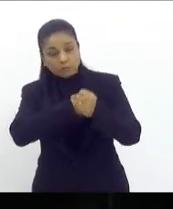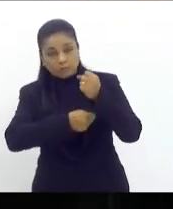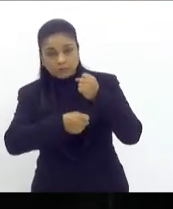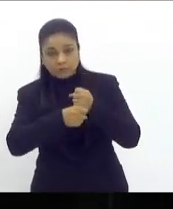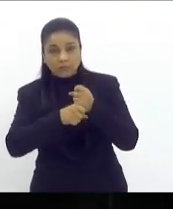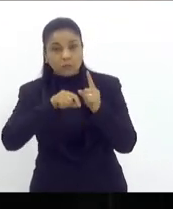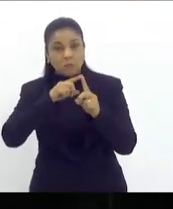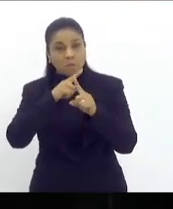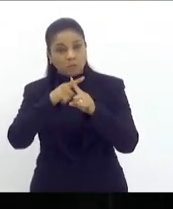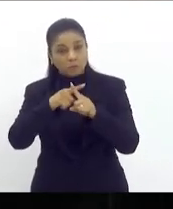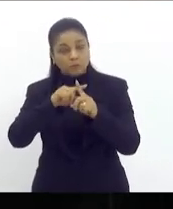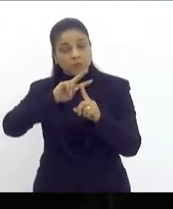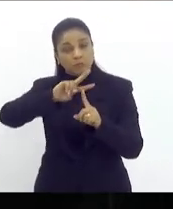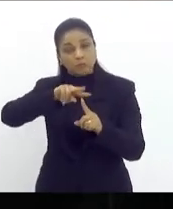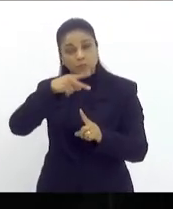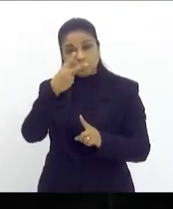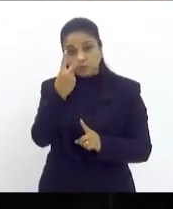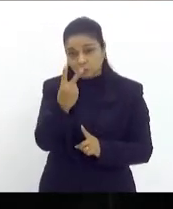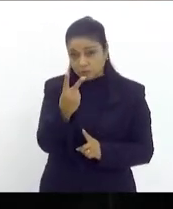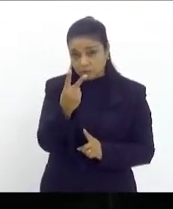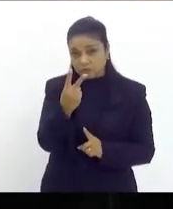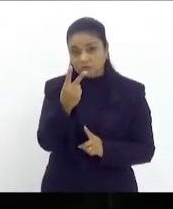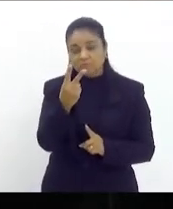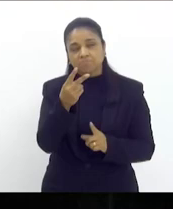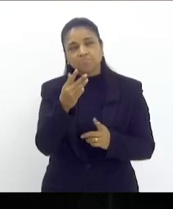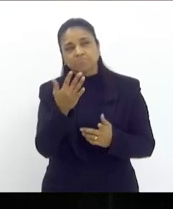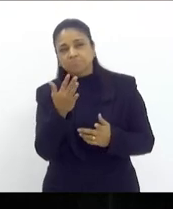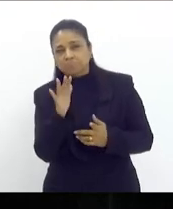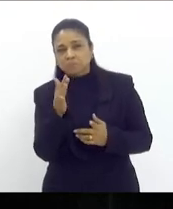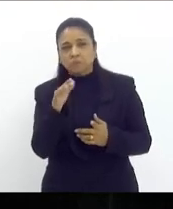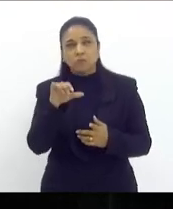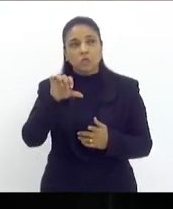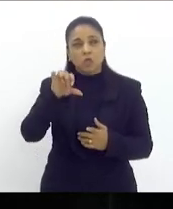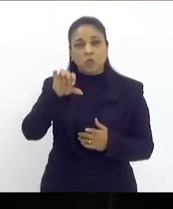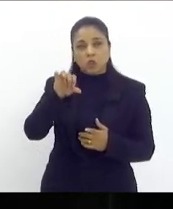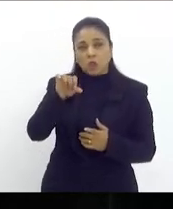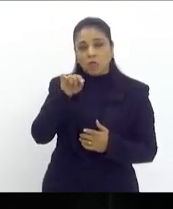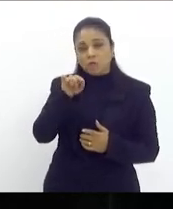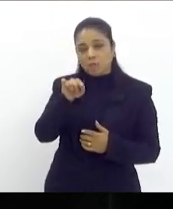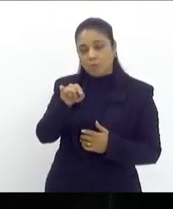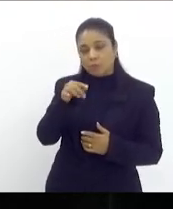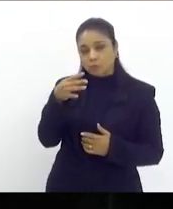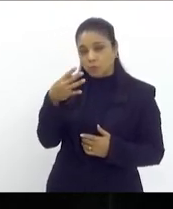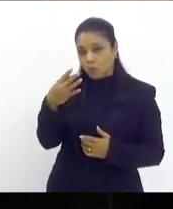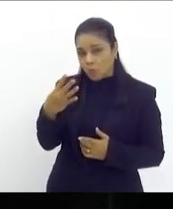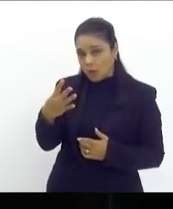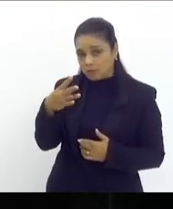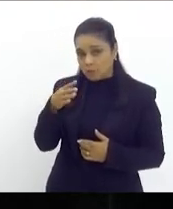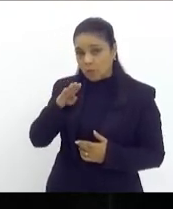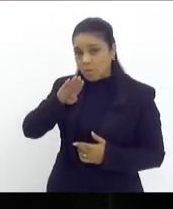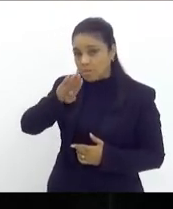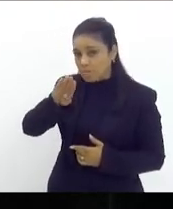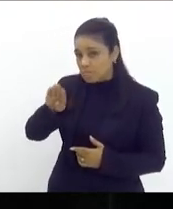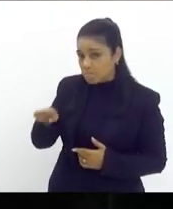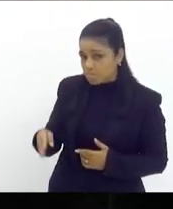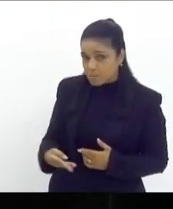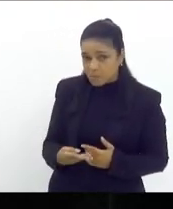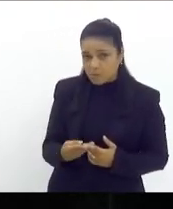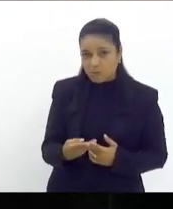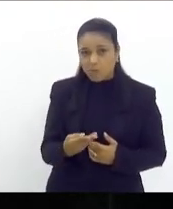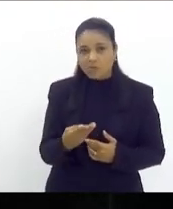2 que daria aproximadamente 9,4 bilhões deputada